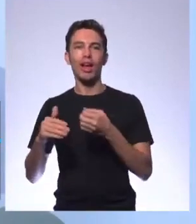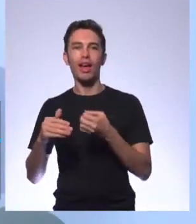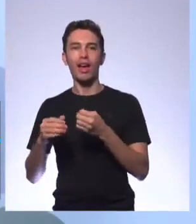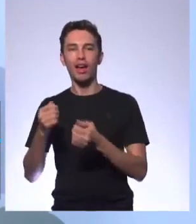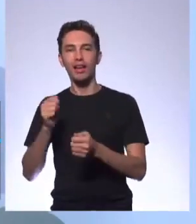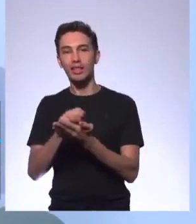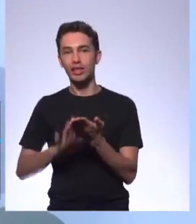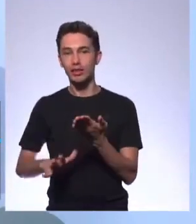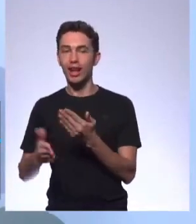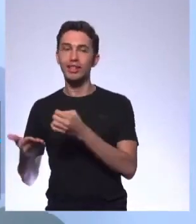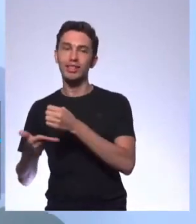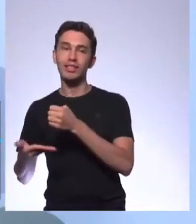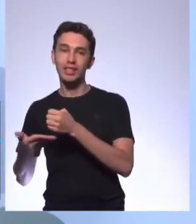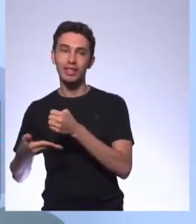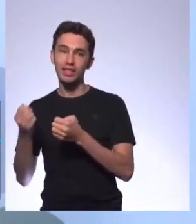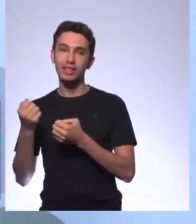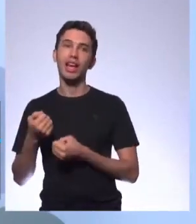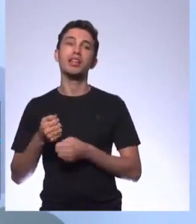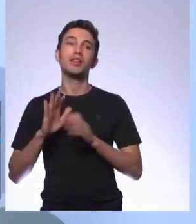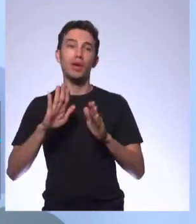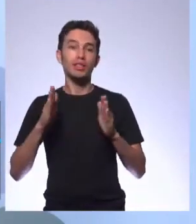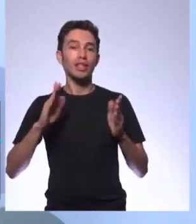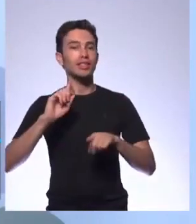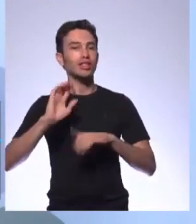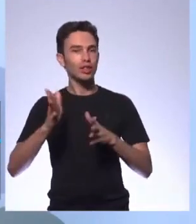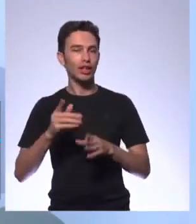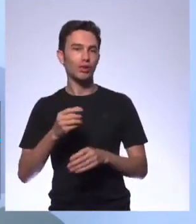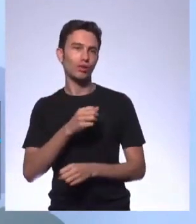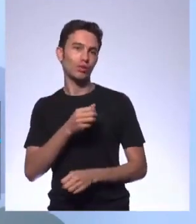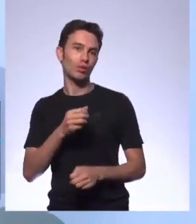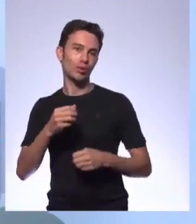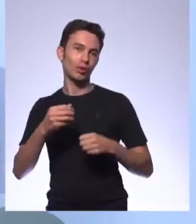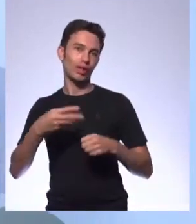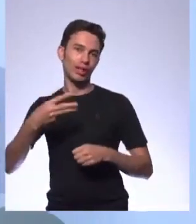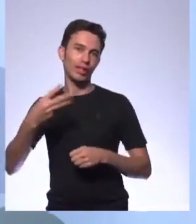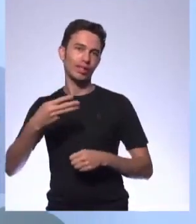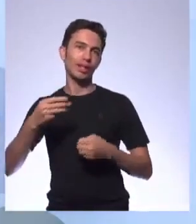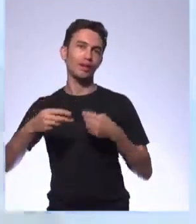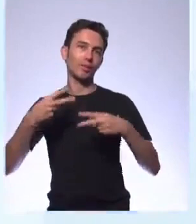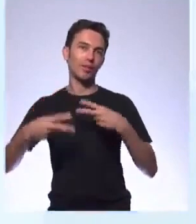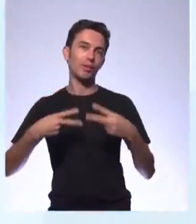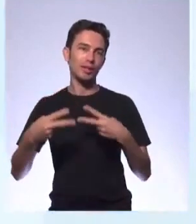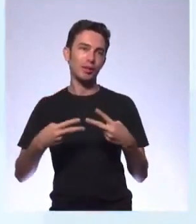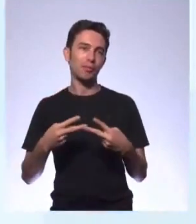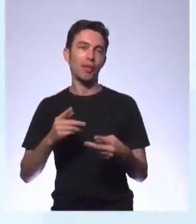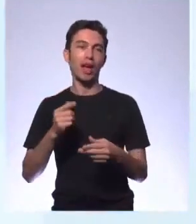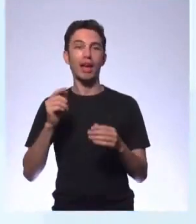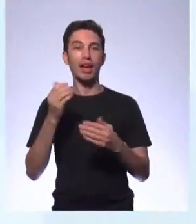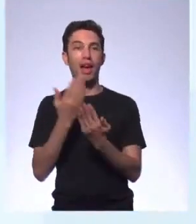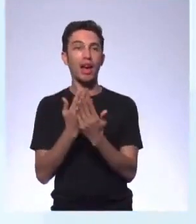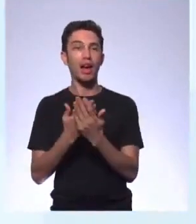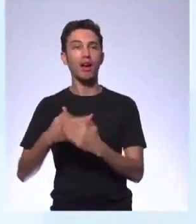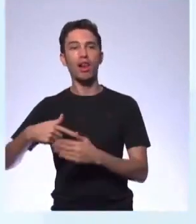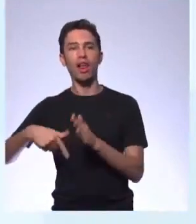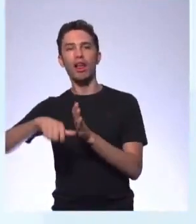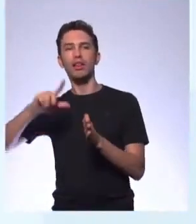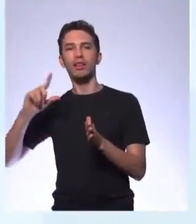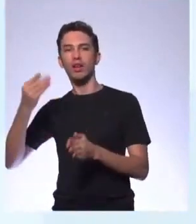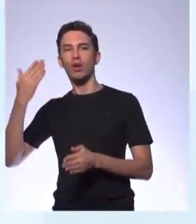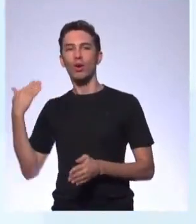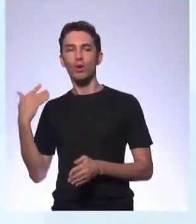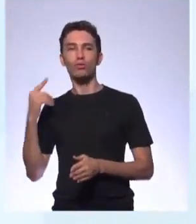com o caderno do aluno do terceiro bimestre. A aula anterior. Na aula anterior, nós vimos aí sobre os recursos persuasivos.